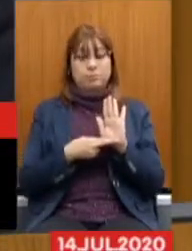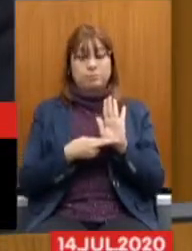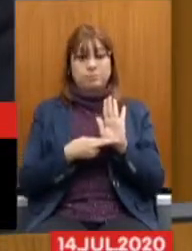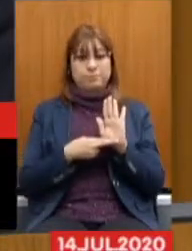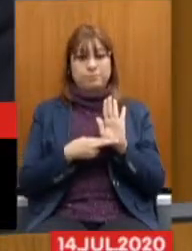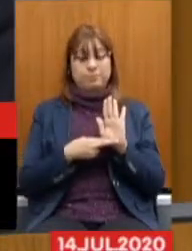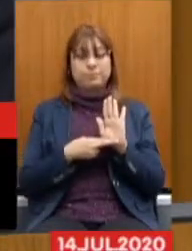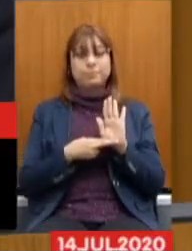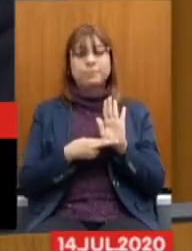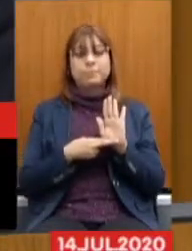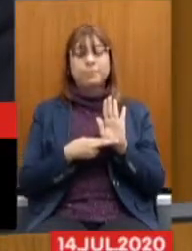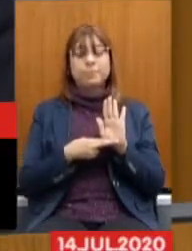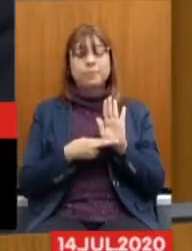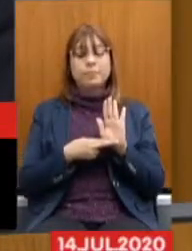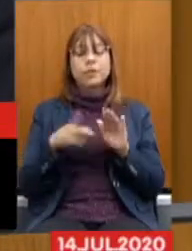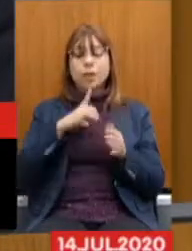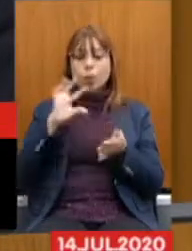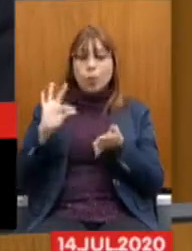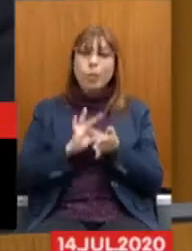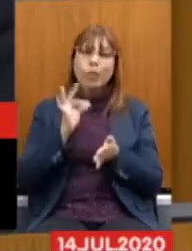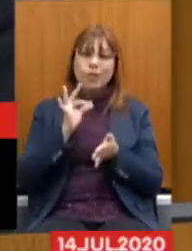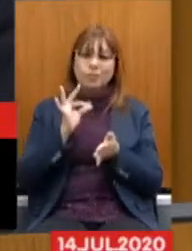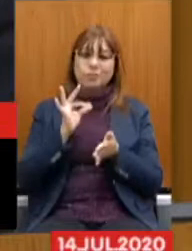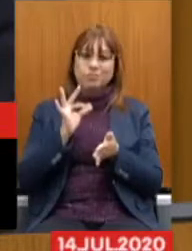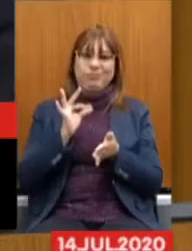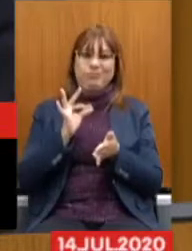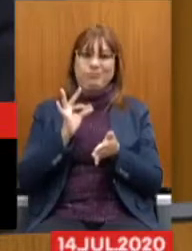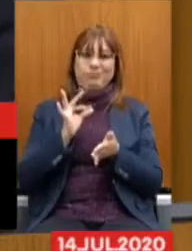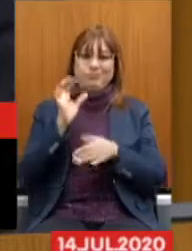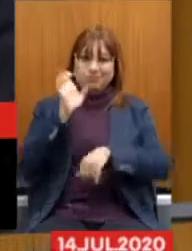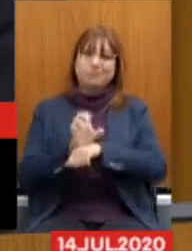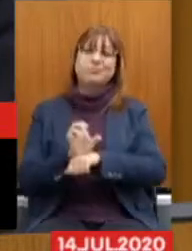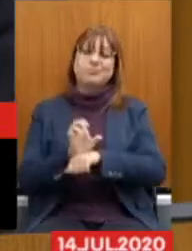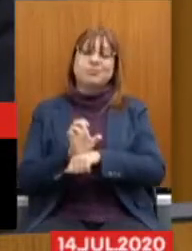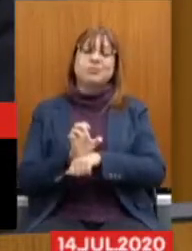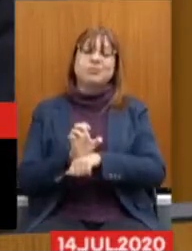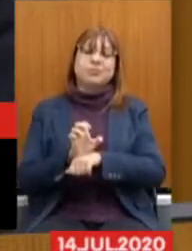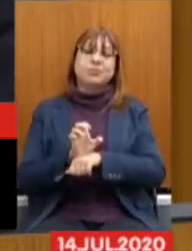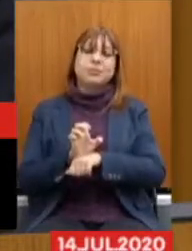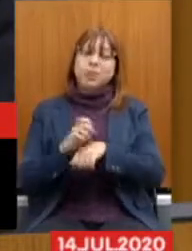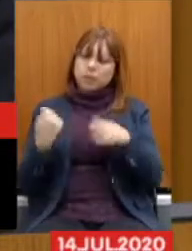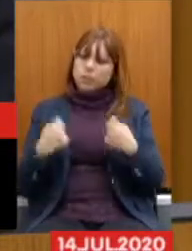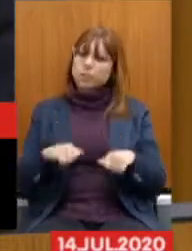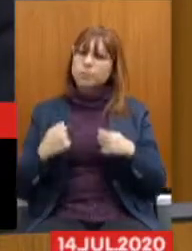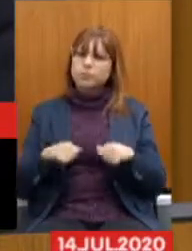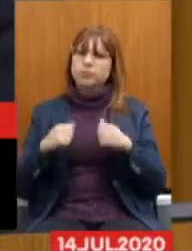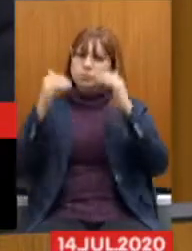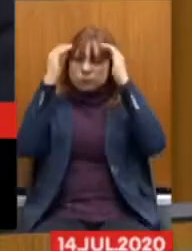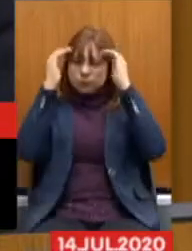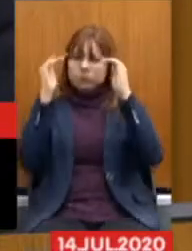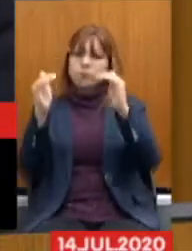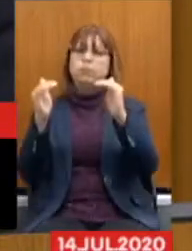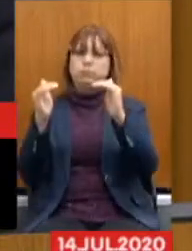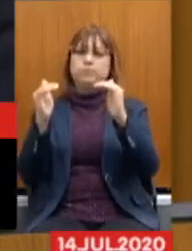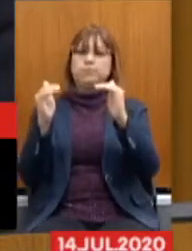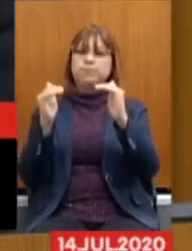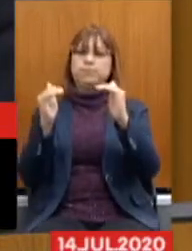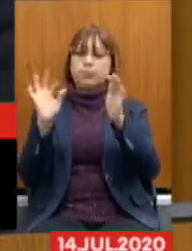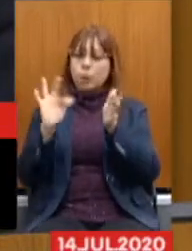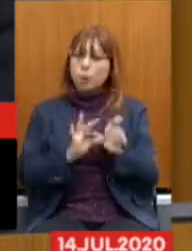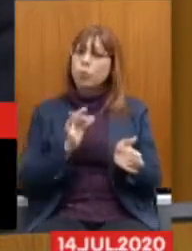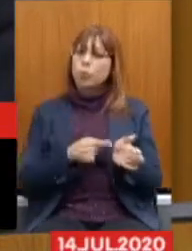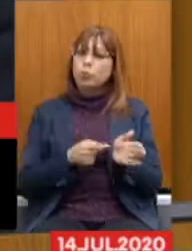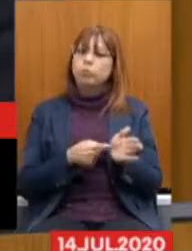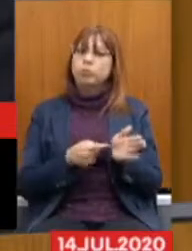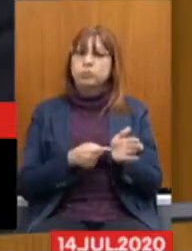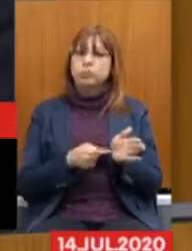atuação, um contrato com o Estado que que precisa ser respeitado, um contrato esse